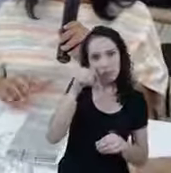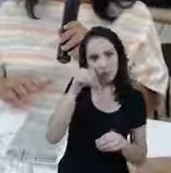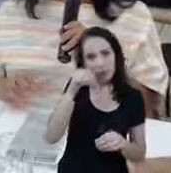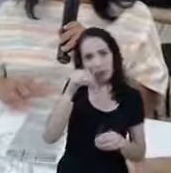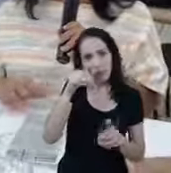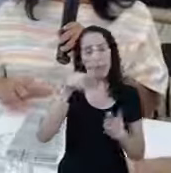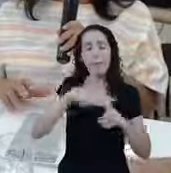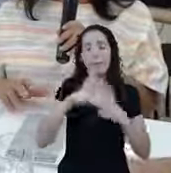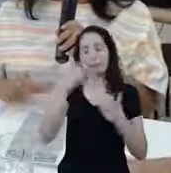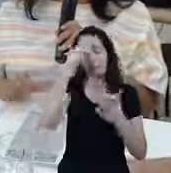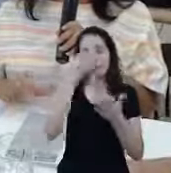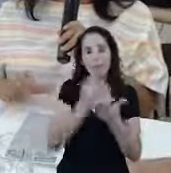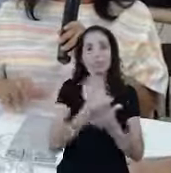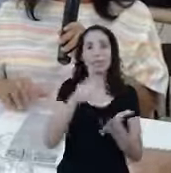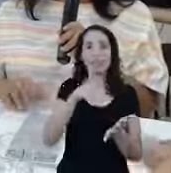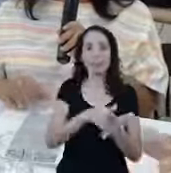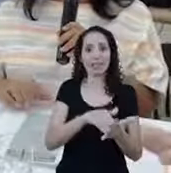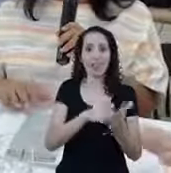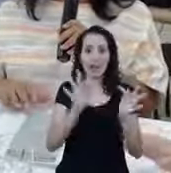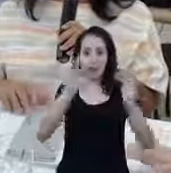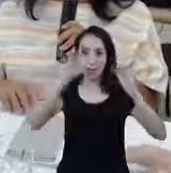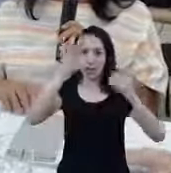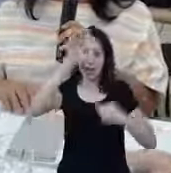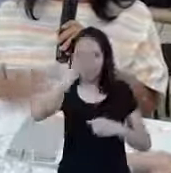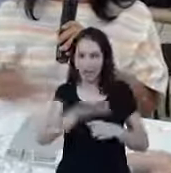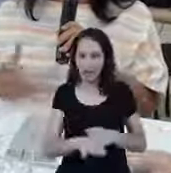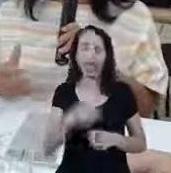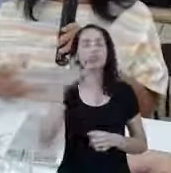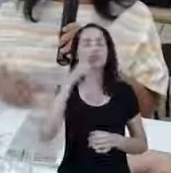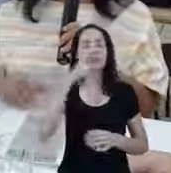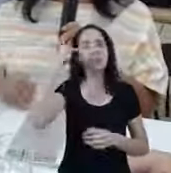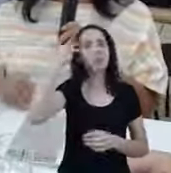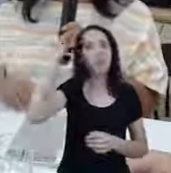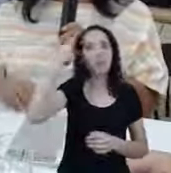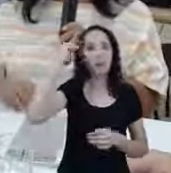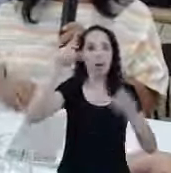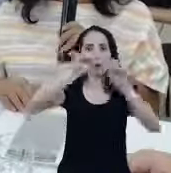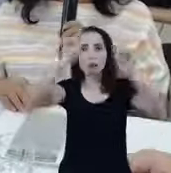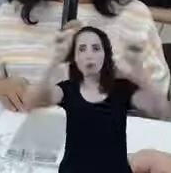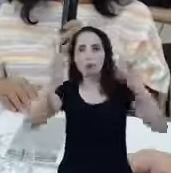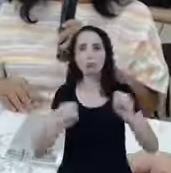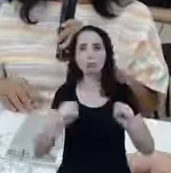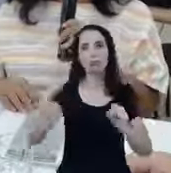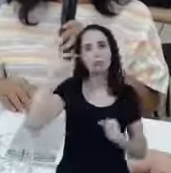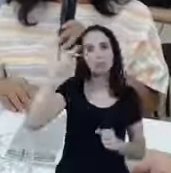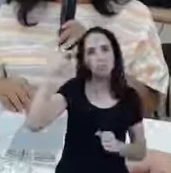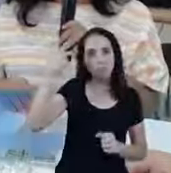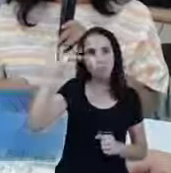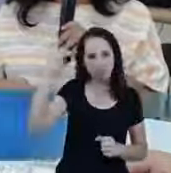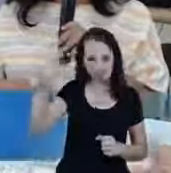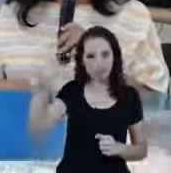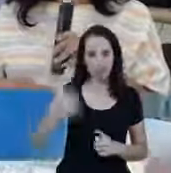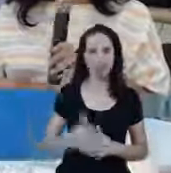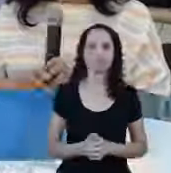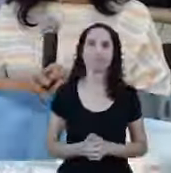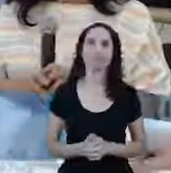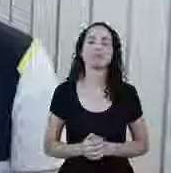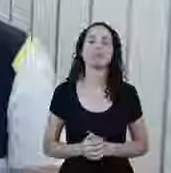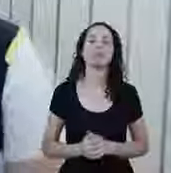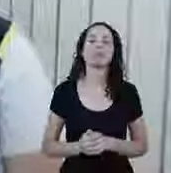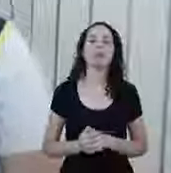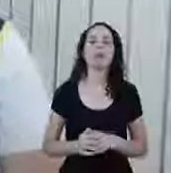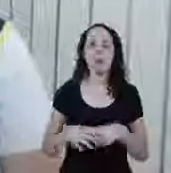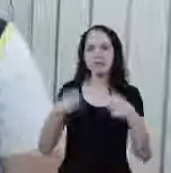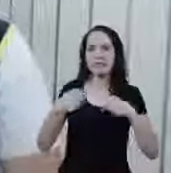até o final da tarde, eu creio que Que tudo se estabilize assim, até o sistema entrar realmente no processamento normal E eu preciso